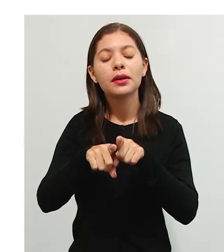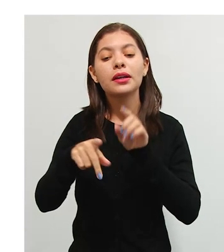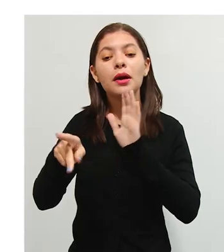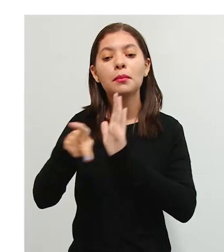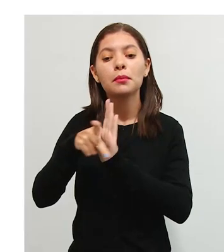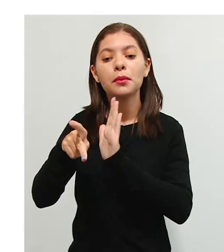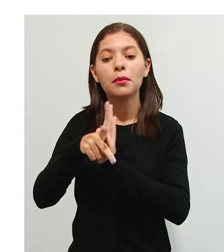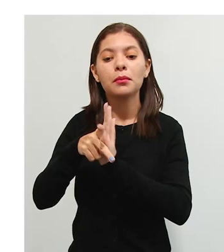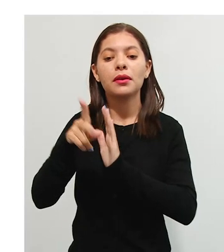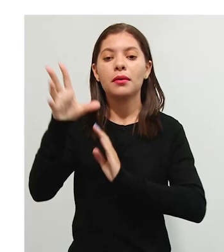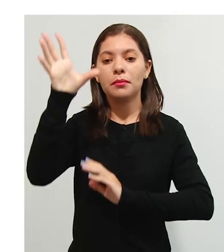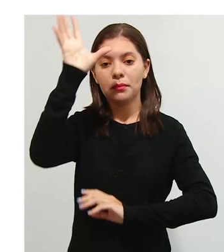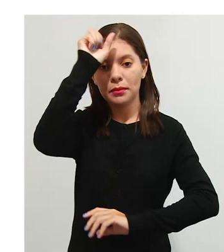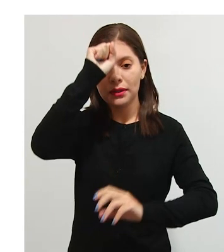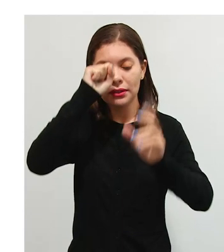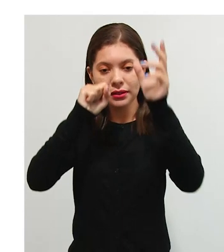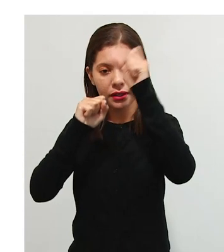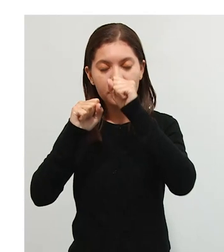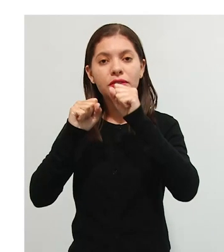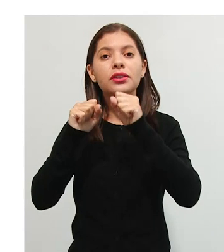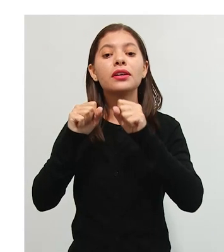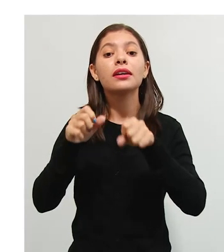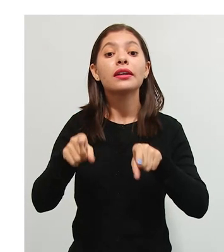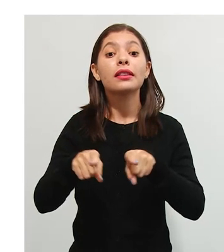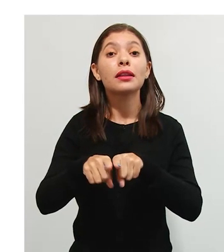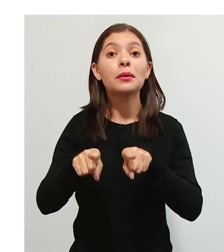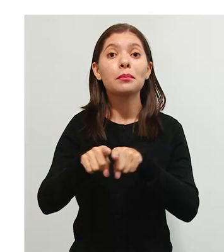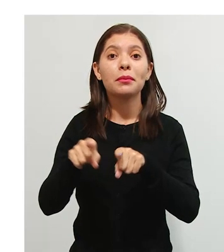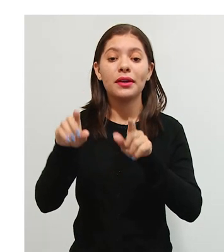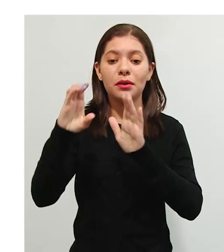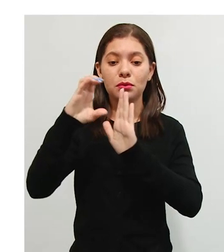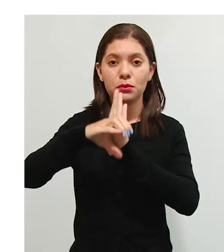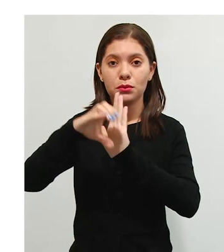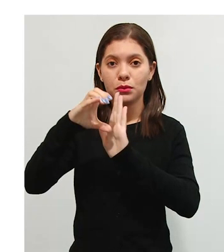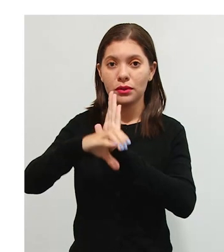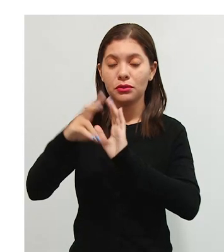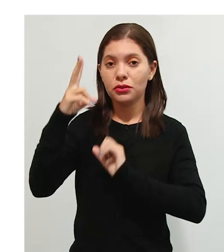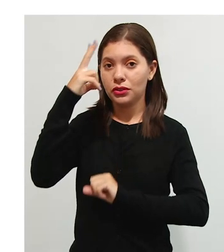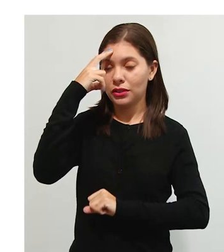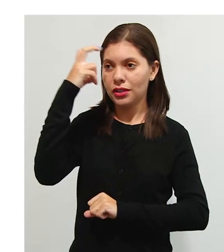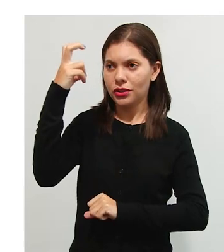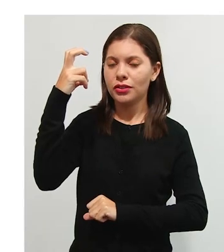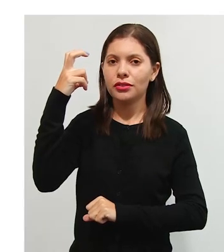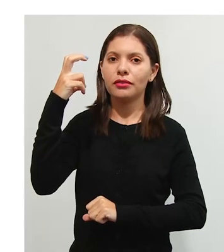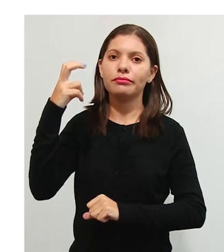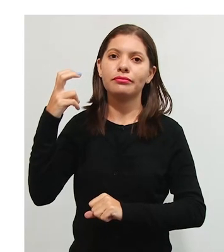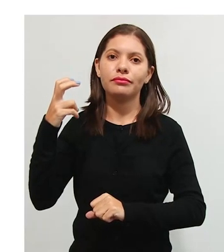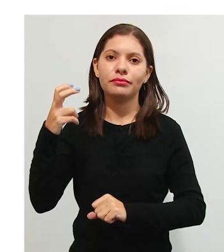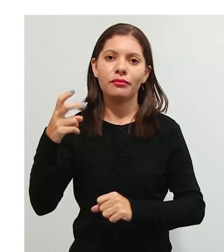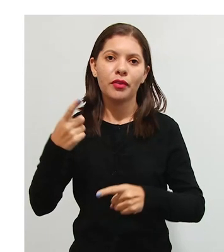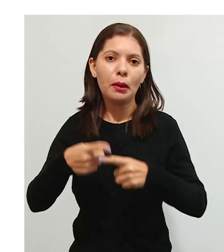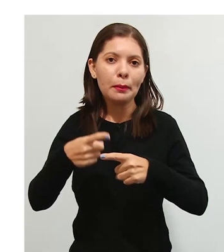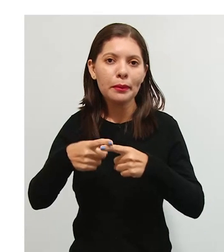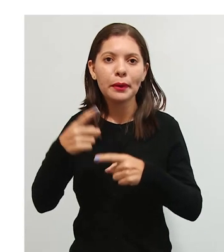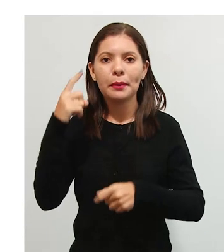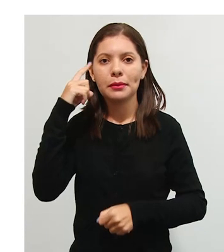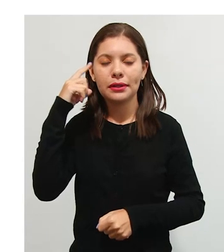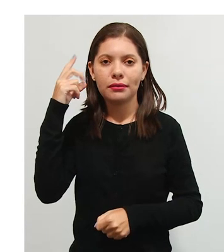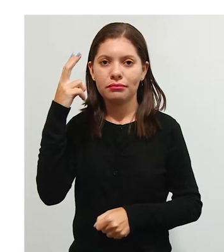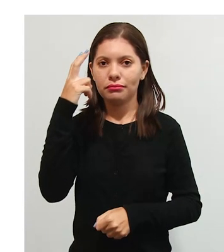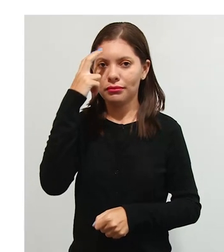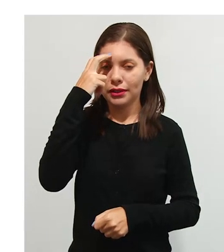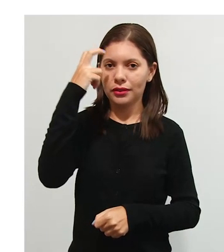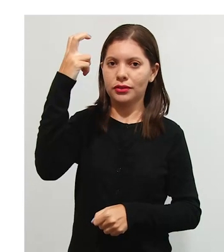e até nos conceitos de inteligência, por exemplo. Porque até então se pensava que inteligência era algo